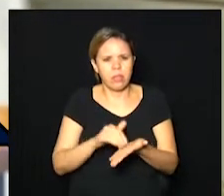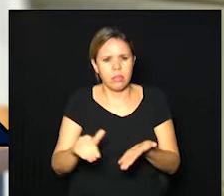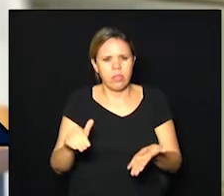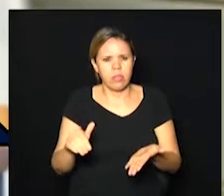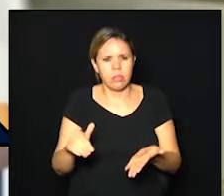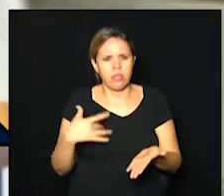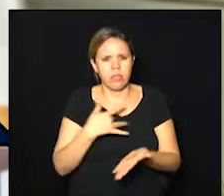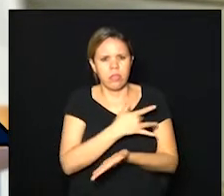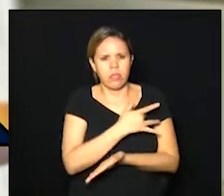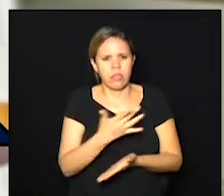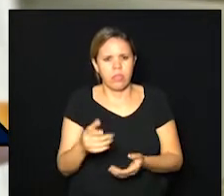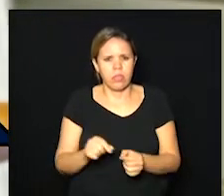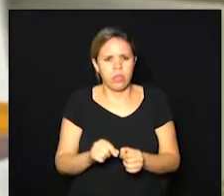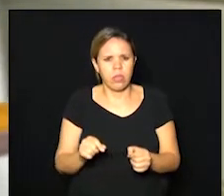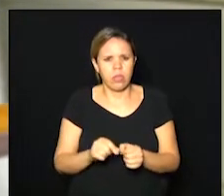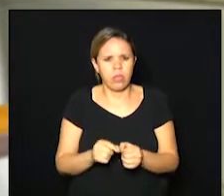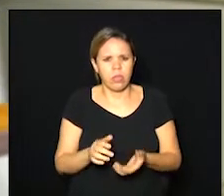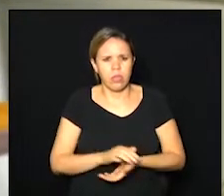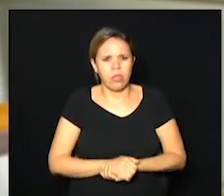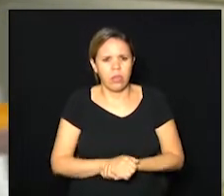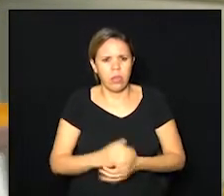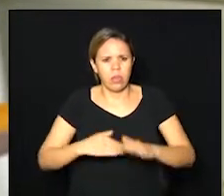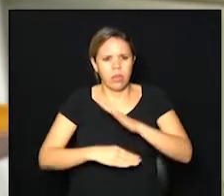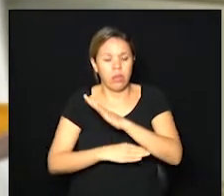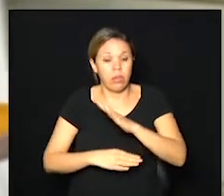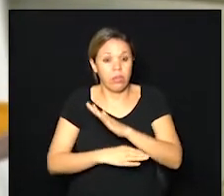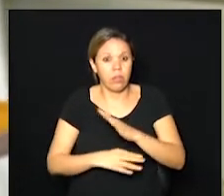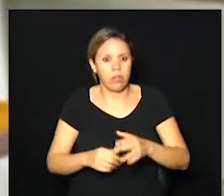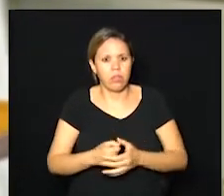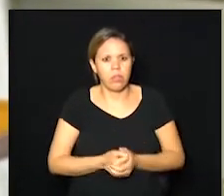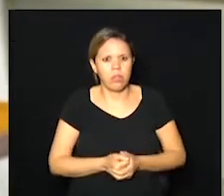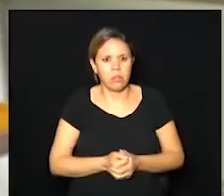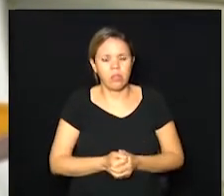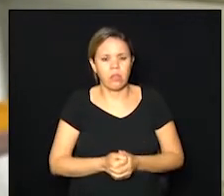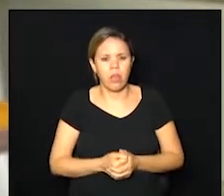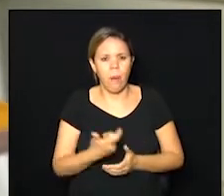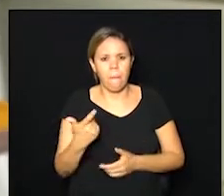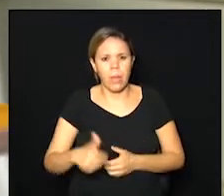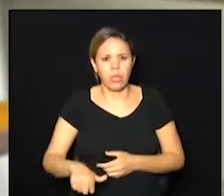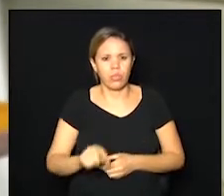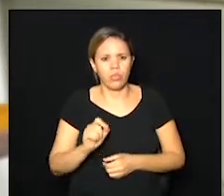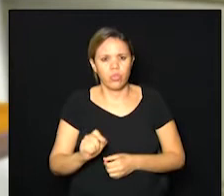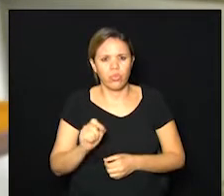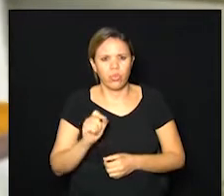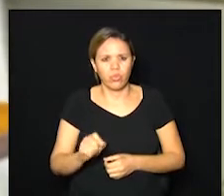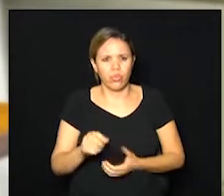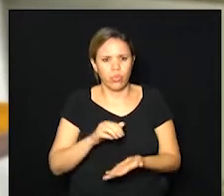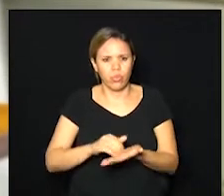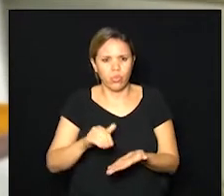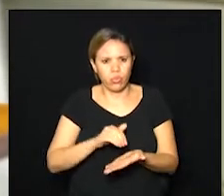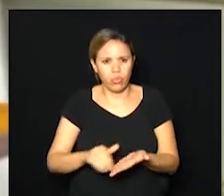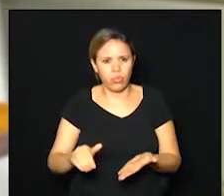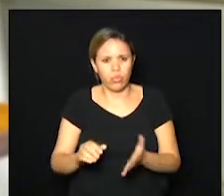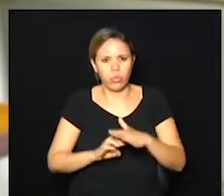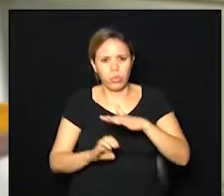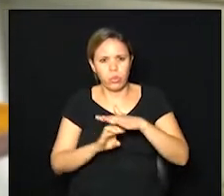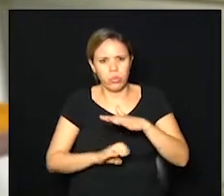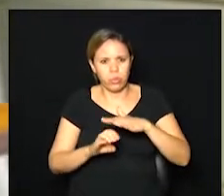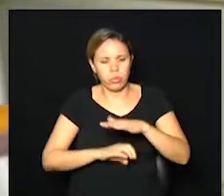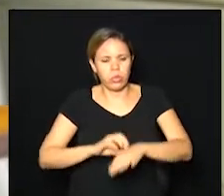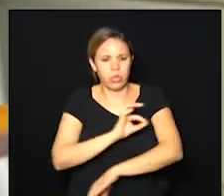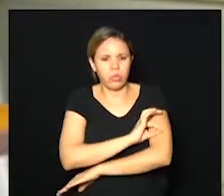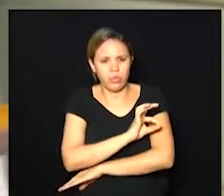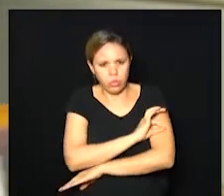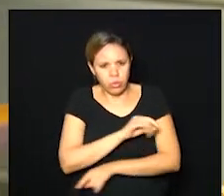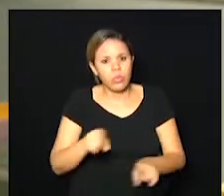Saúde estaria envolvida, que a Câmara estaria envolvida e que mais um departamento ou uma empresa municipal também